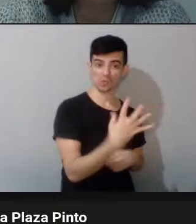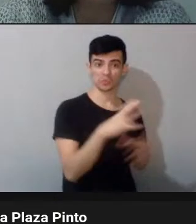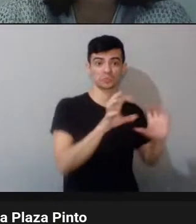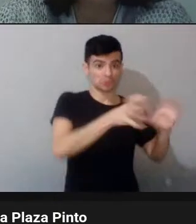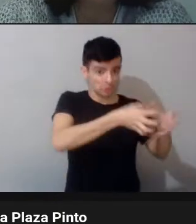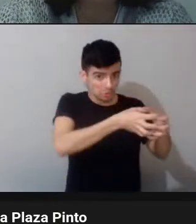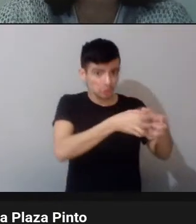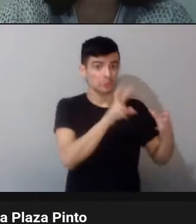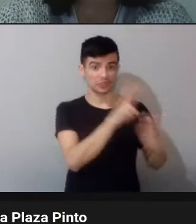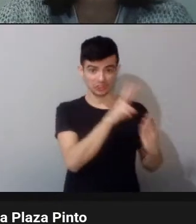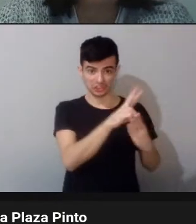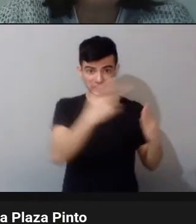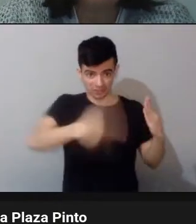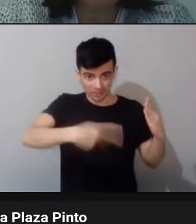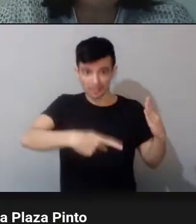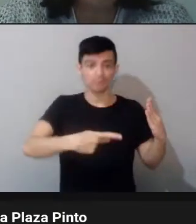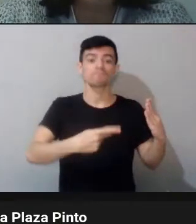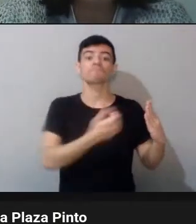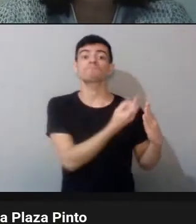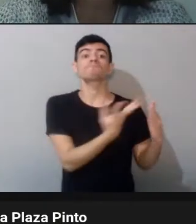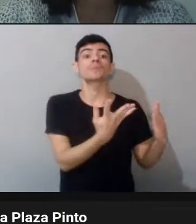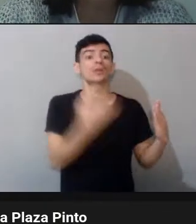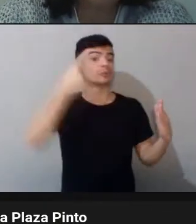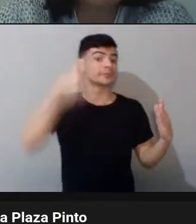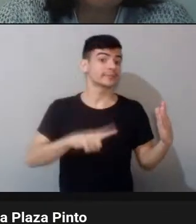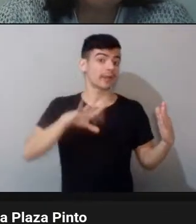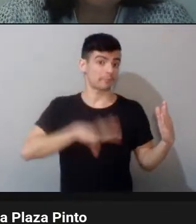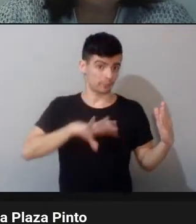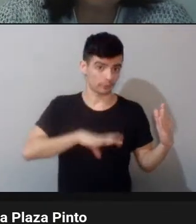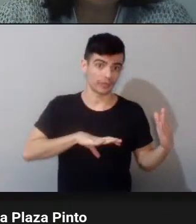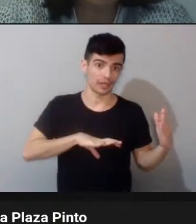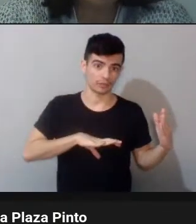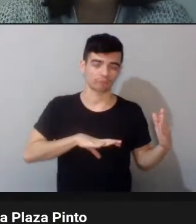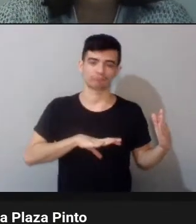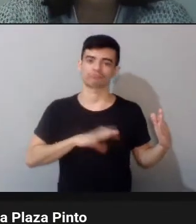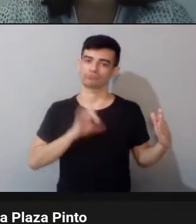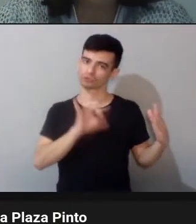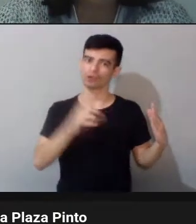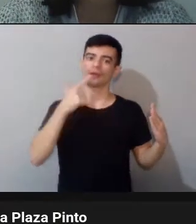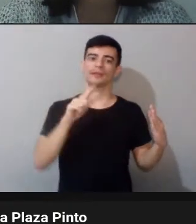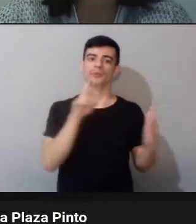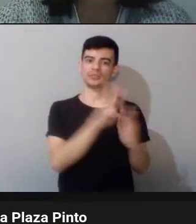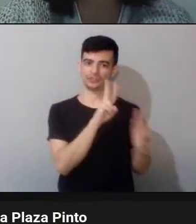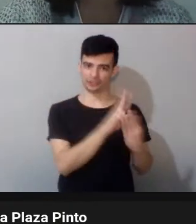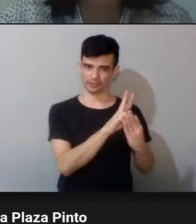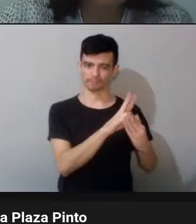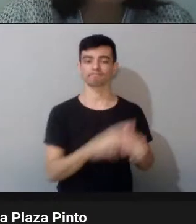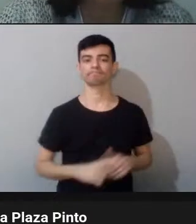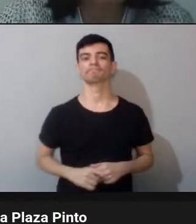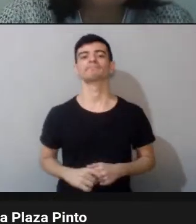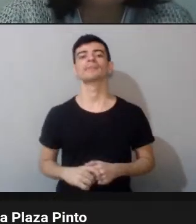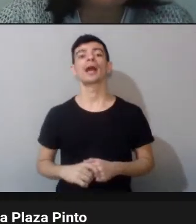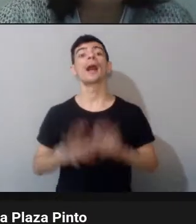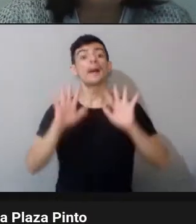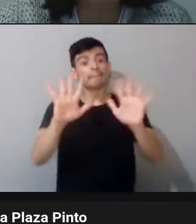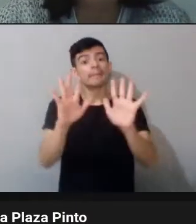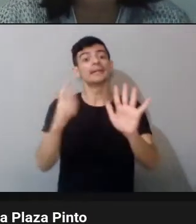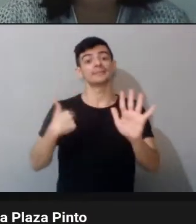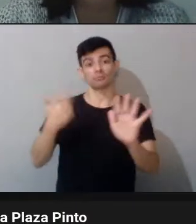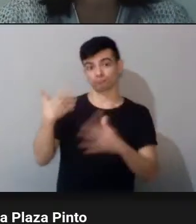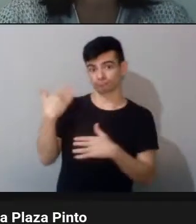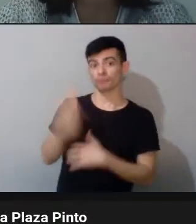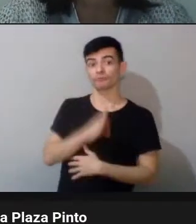você tem todas essas situações. E eu tava numa terra indígena em que as pessoas tem muito falante de português,